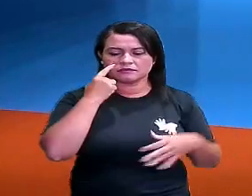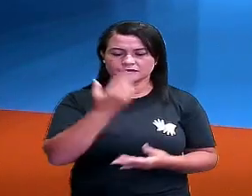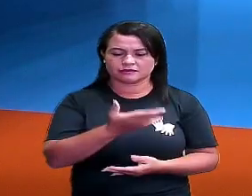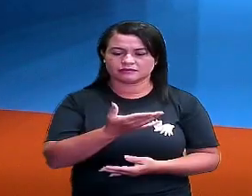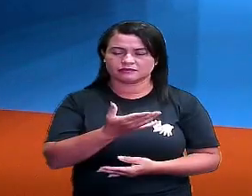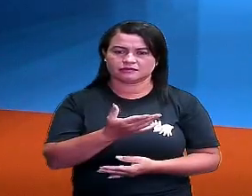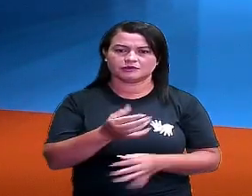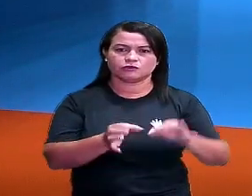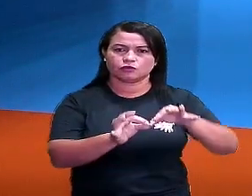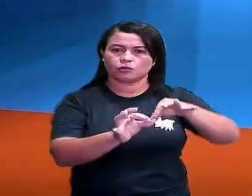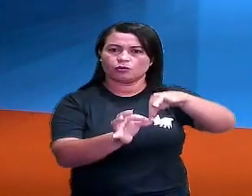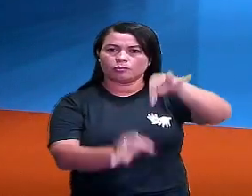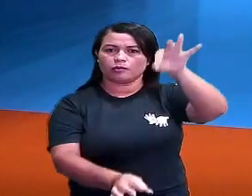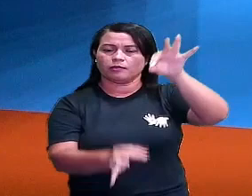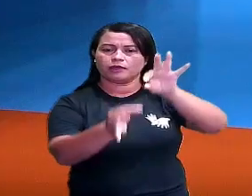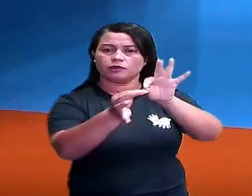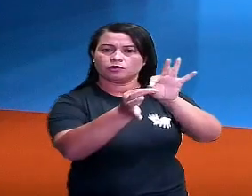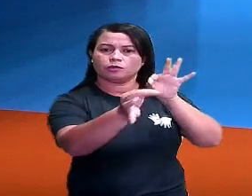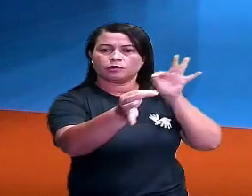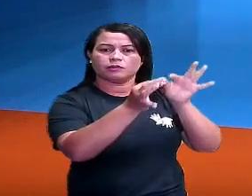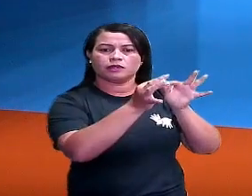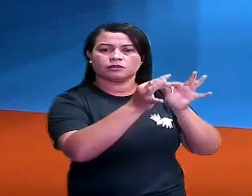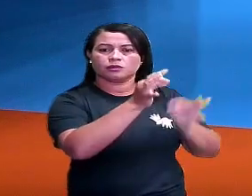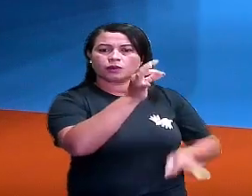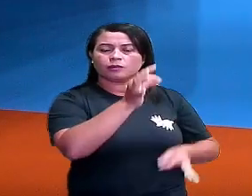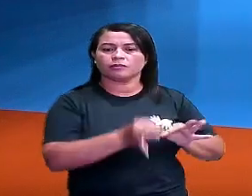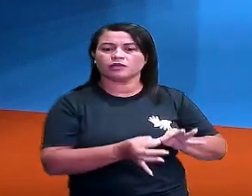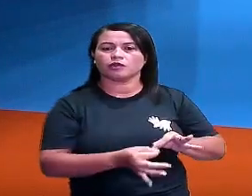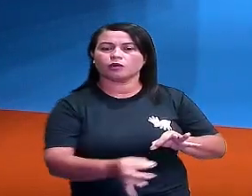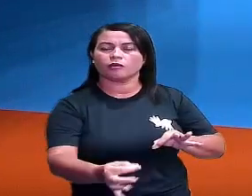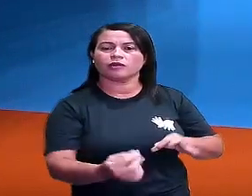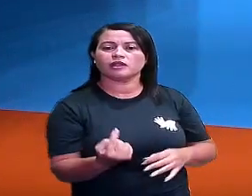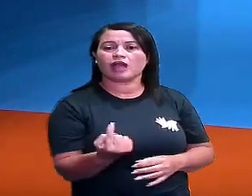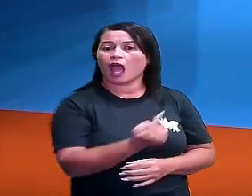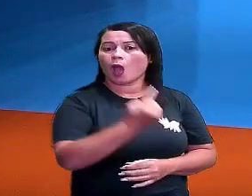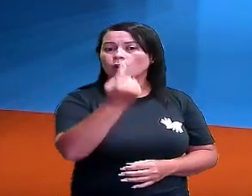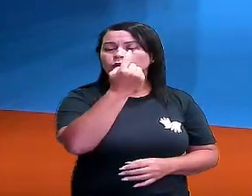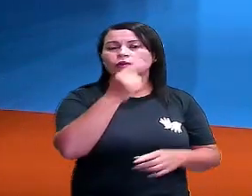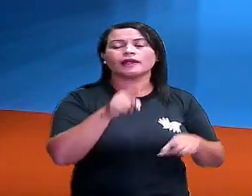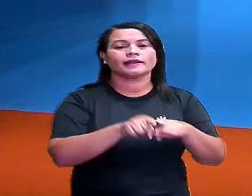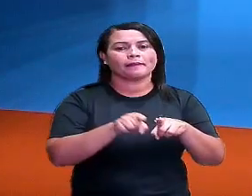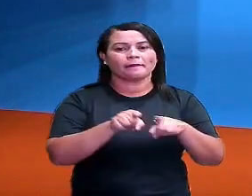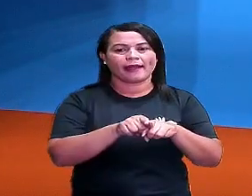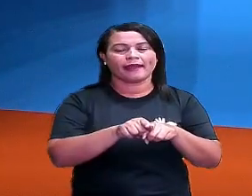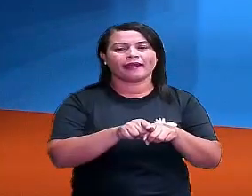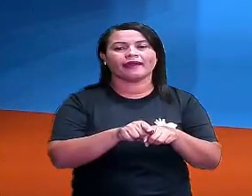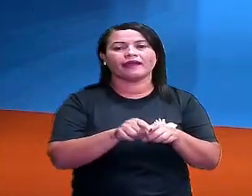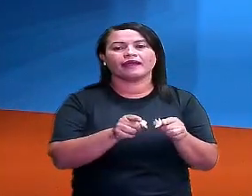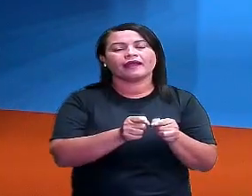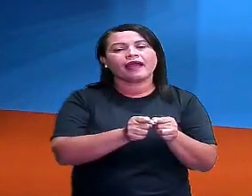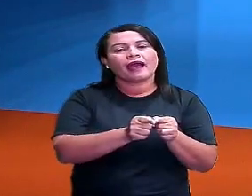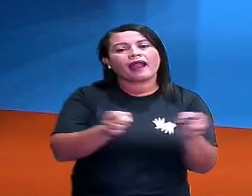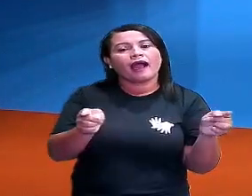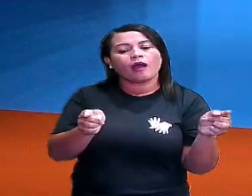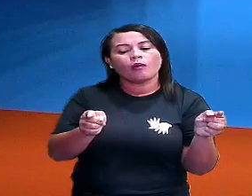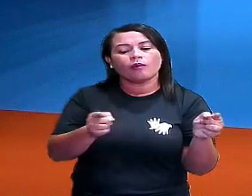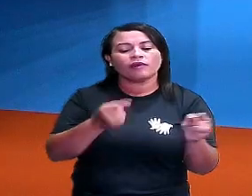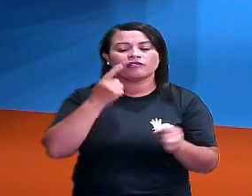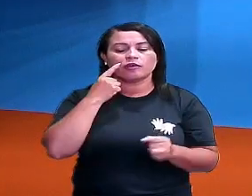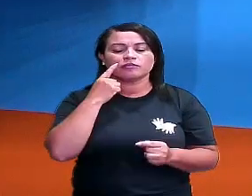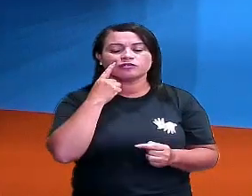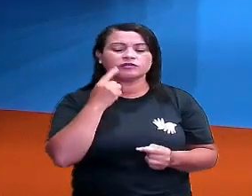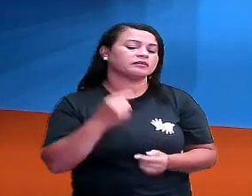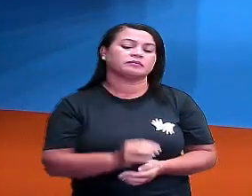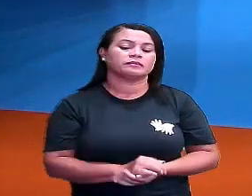Aqui, comprimento, tá? Deu pra ver aí? A altura e a largura. Mas eu quero a representação como se fosse